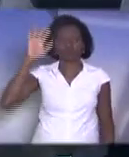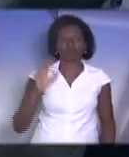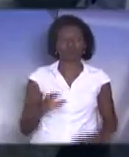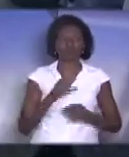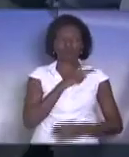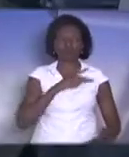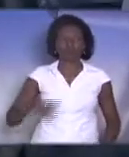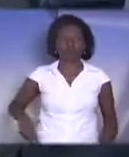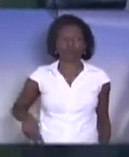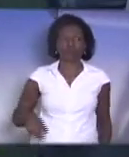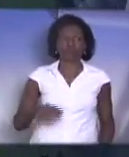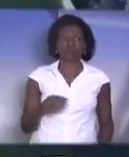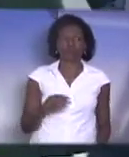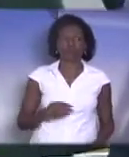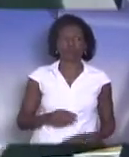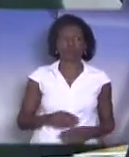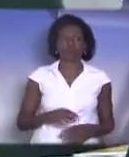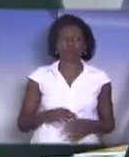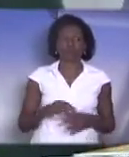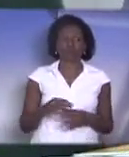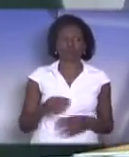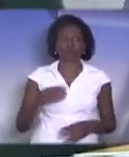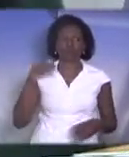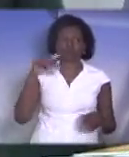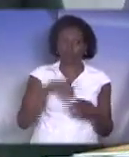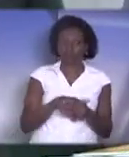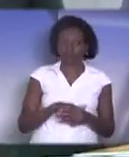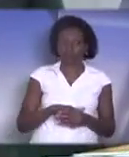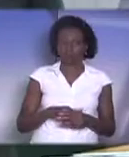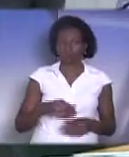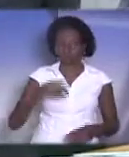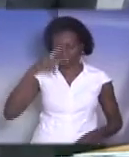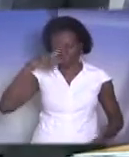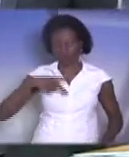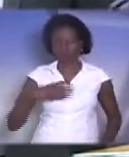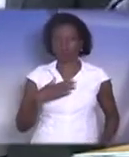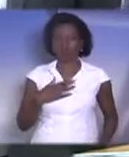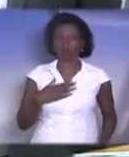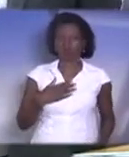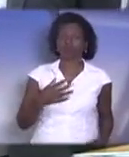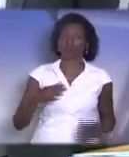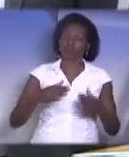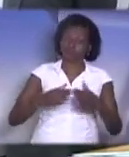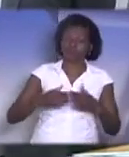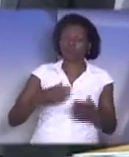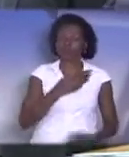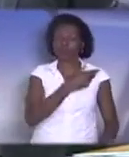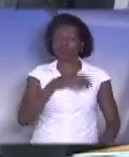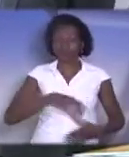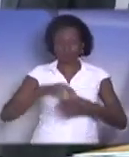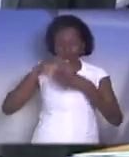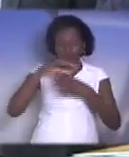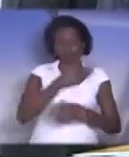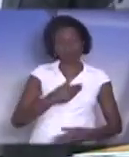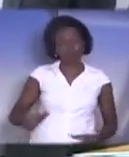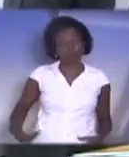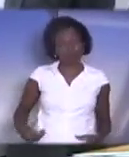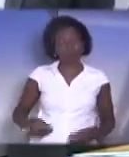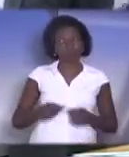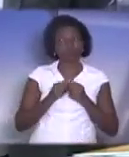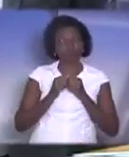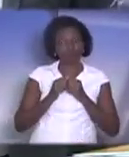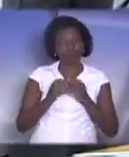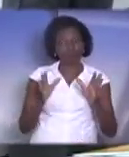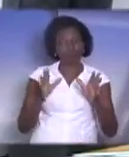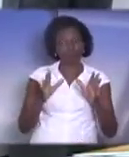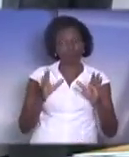Para ratificar a posição do meu líder, eu quero fazer meu voto individual e solicitar o líder do governo que abra um processo,